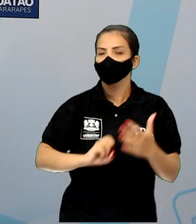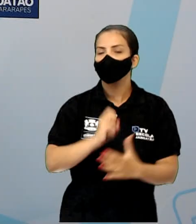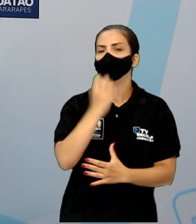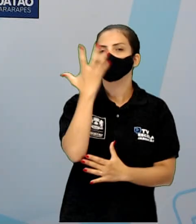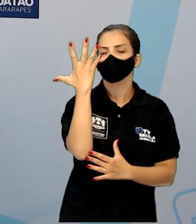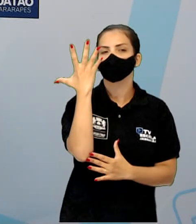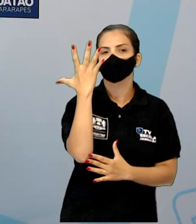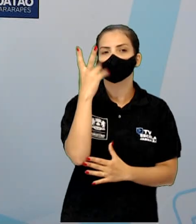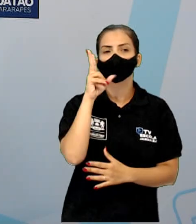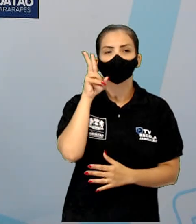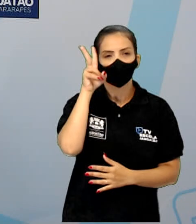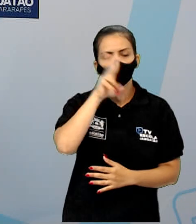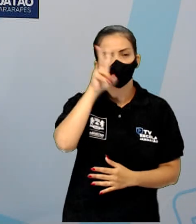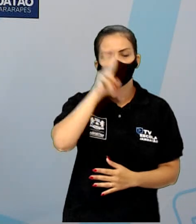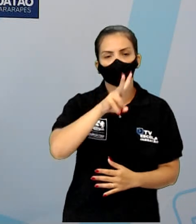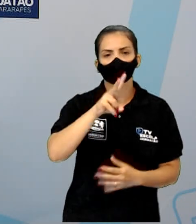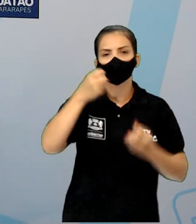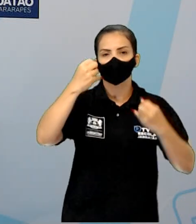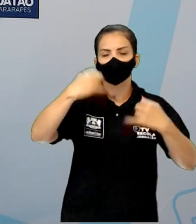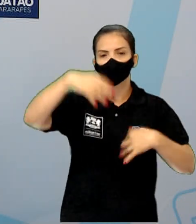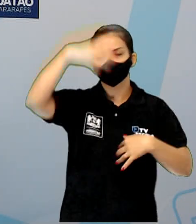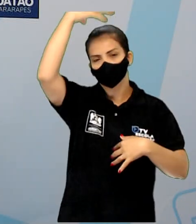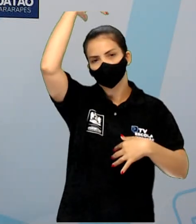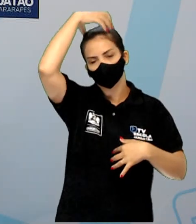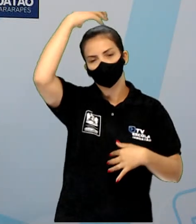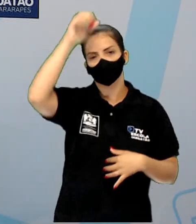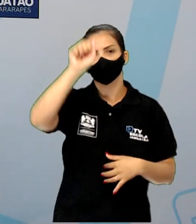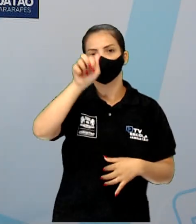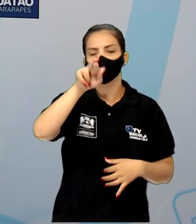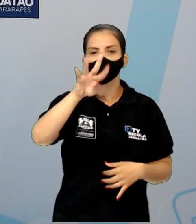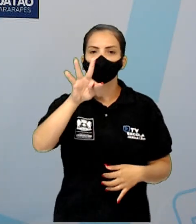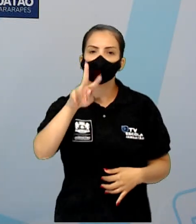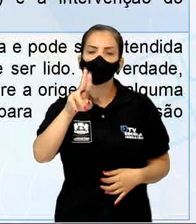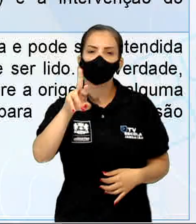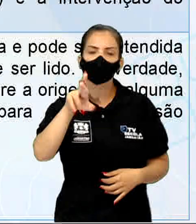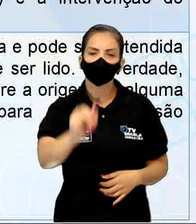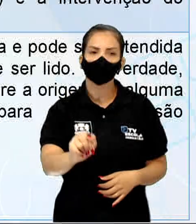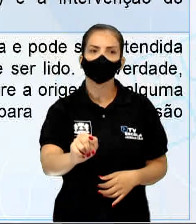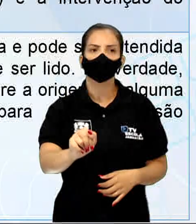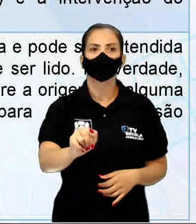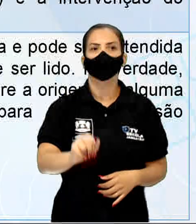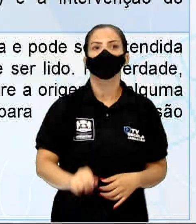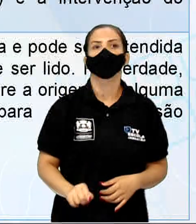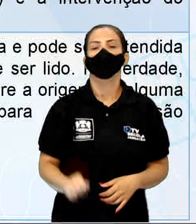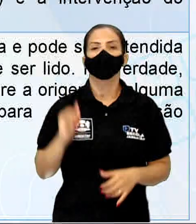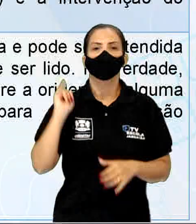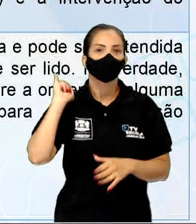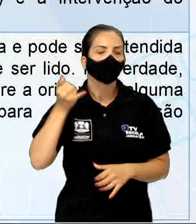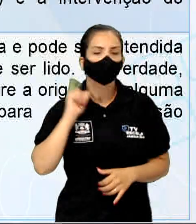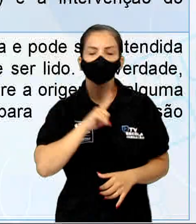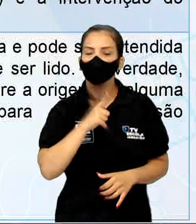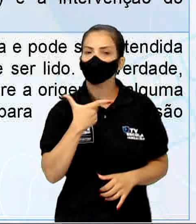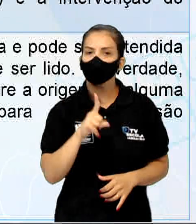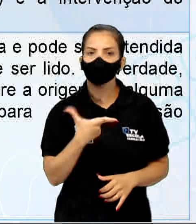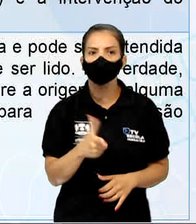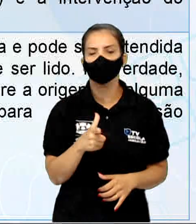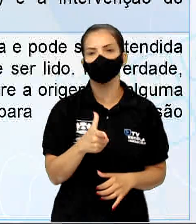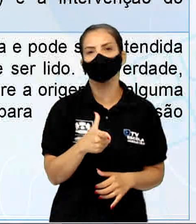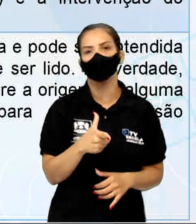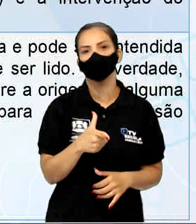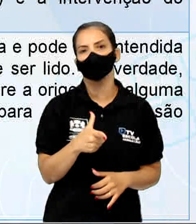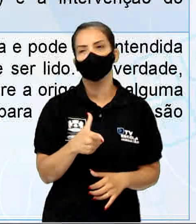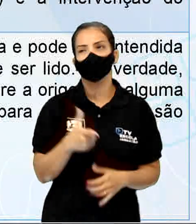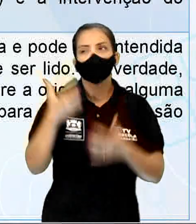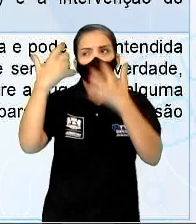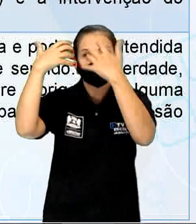Falei do rei Arthur, então tem um fundo histórico que o conto não tem. Que transfigurada da imaginação popular, há uma